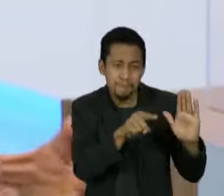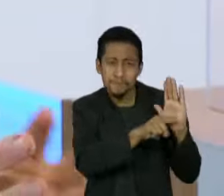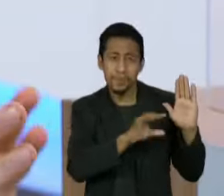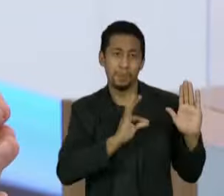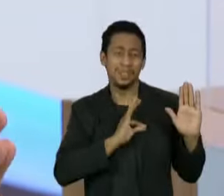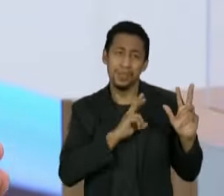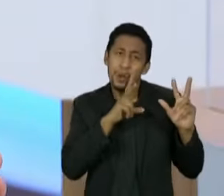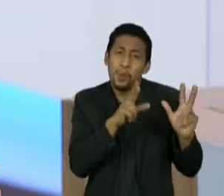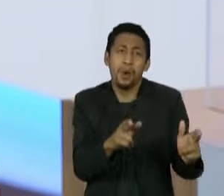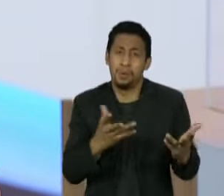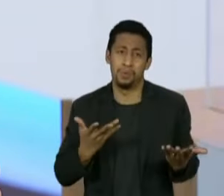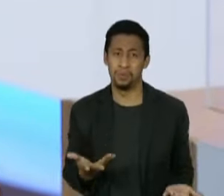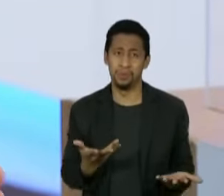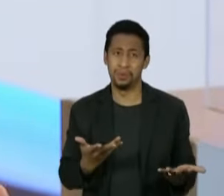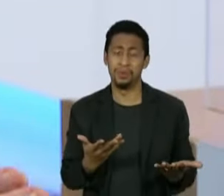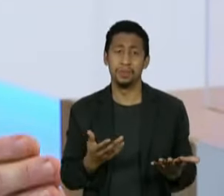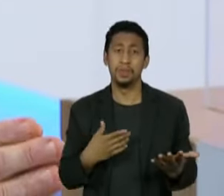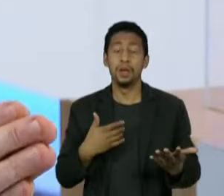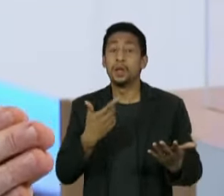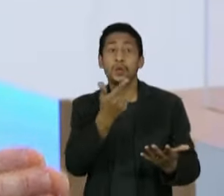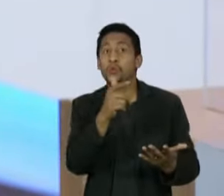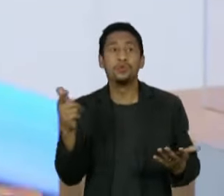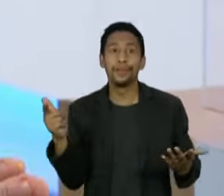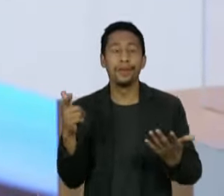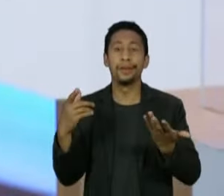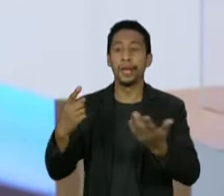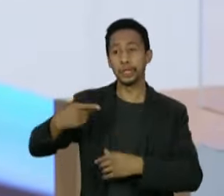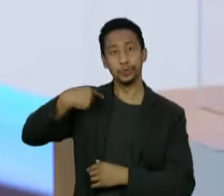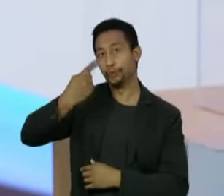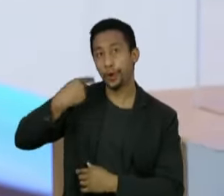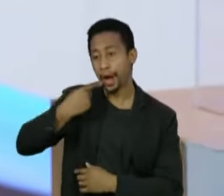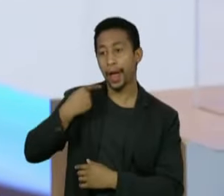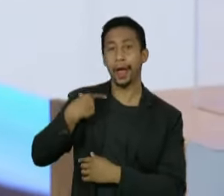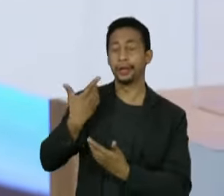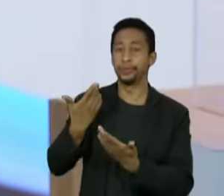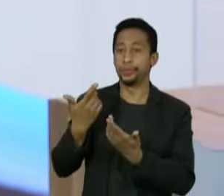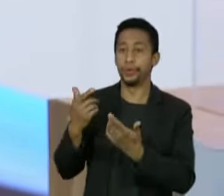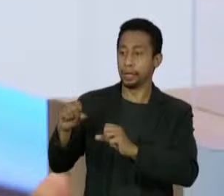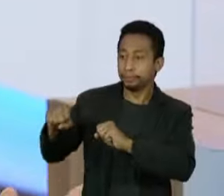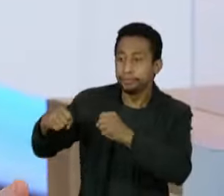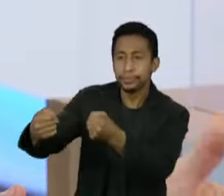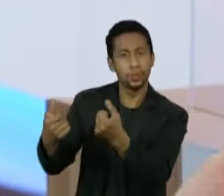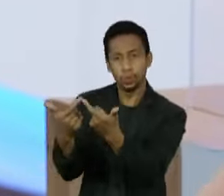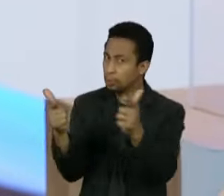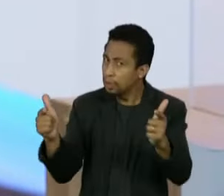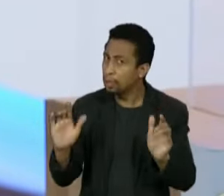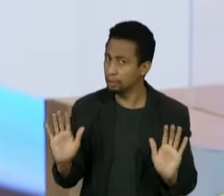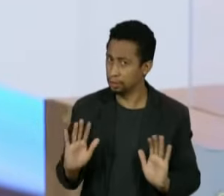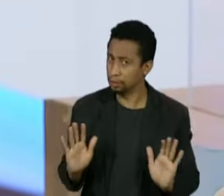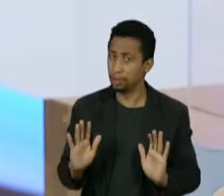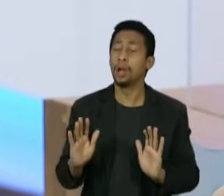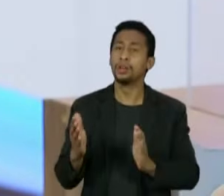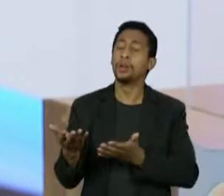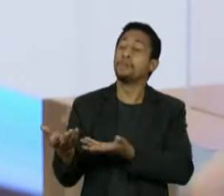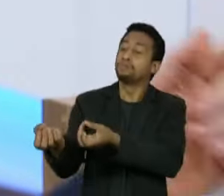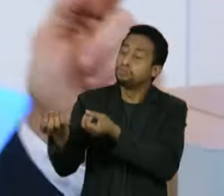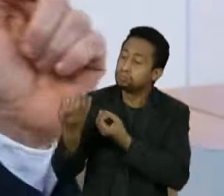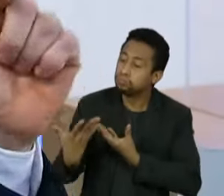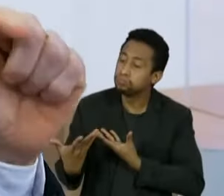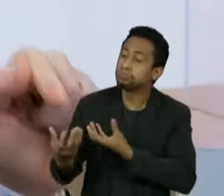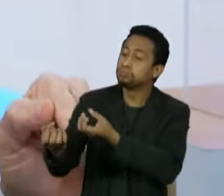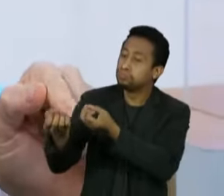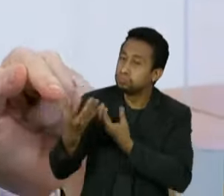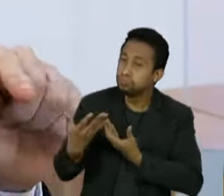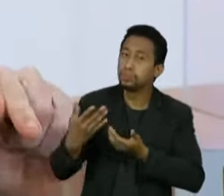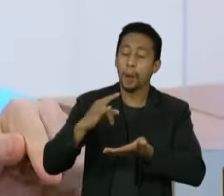há contraditório e não há ampla defesa. Então, nesse sistema, quando você termina a coleta de provas,